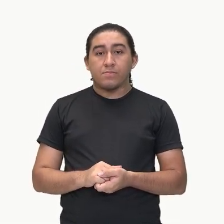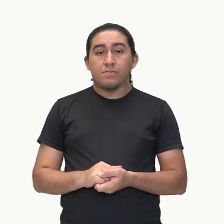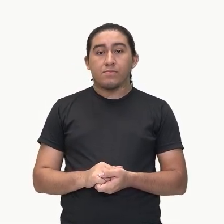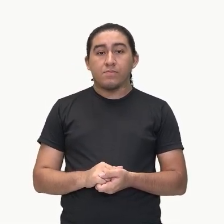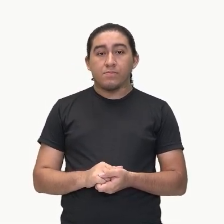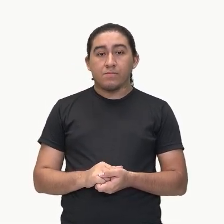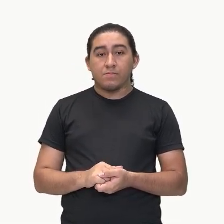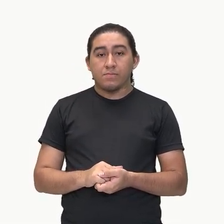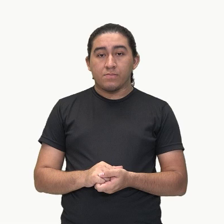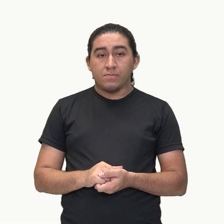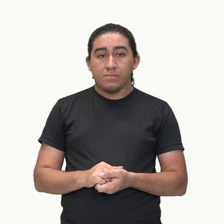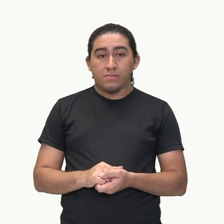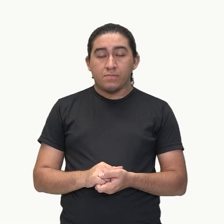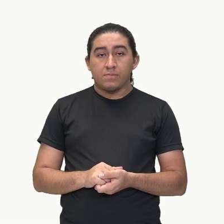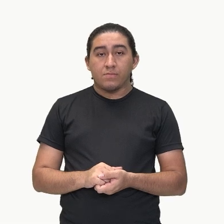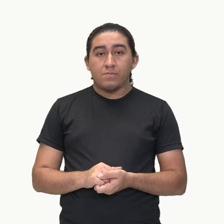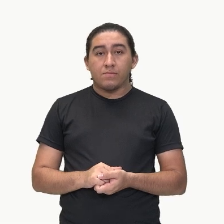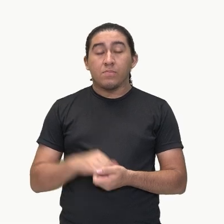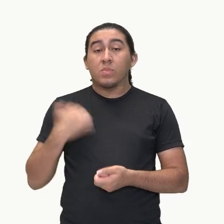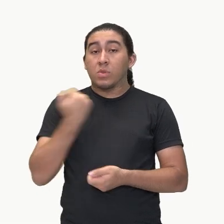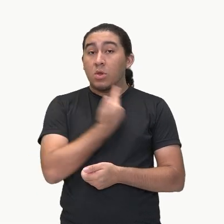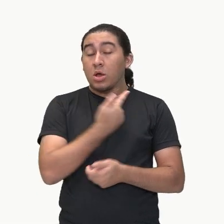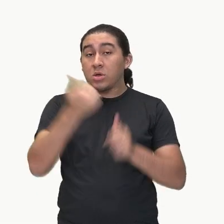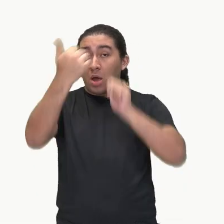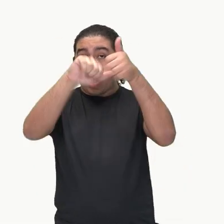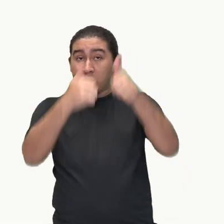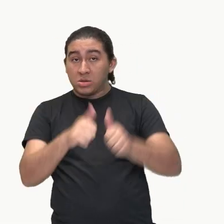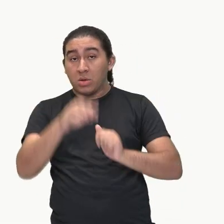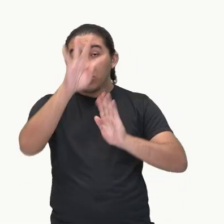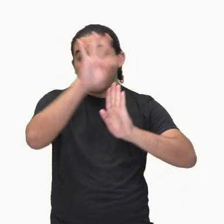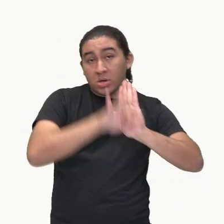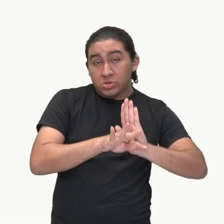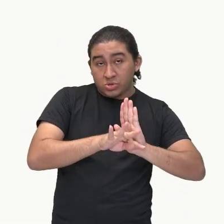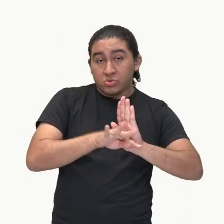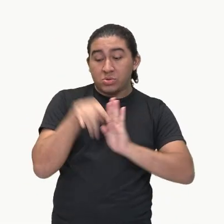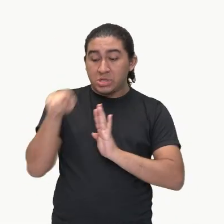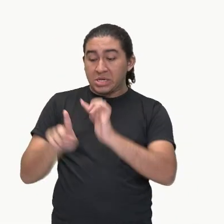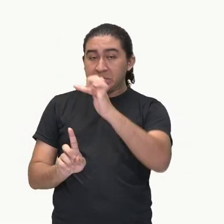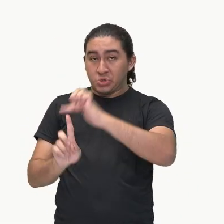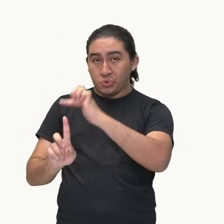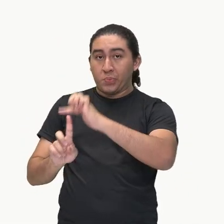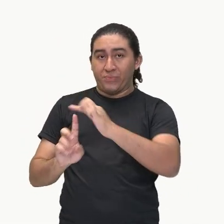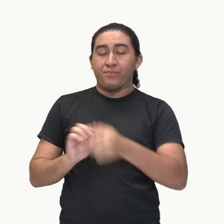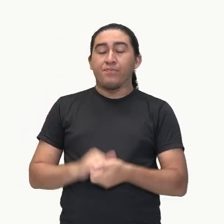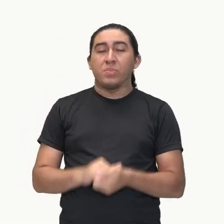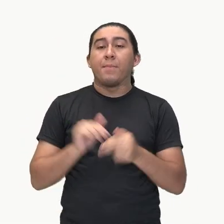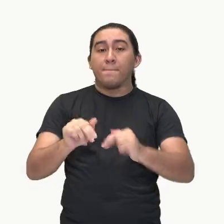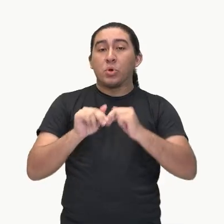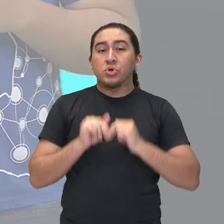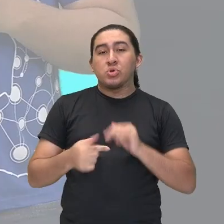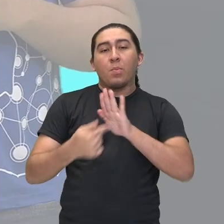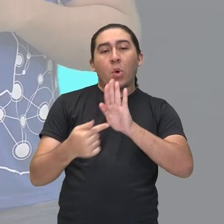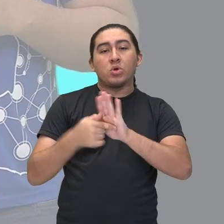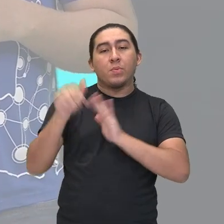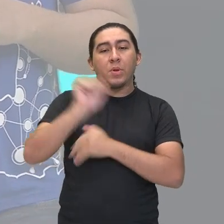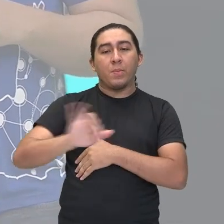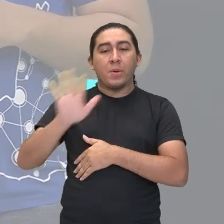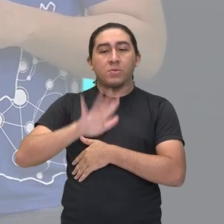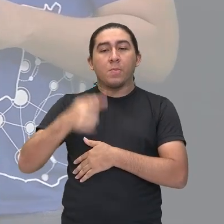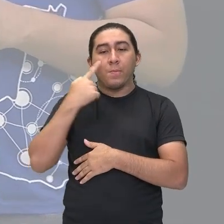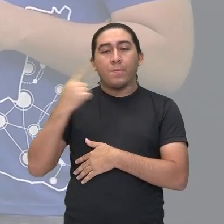analisar um texto dissertativo argumentativo. E para isso, eu trago aqui uma imagem.